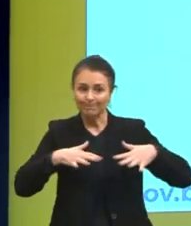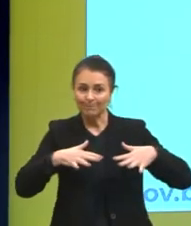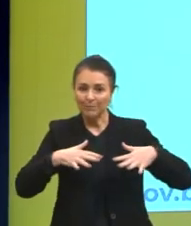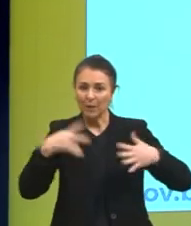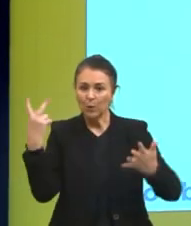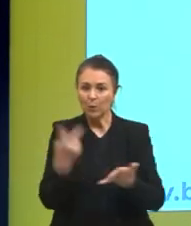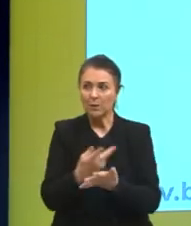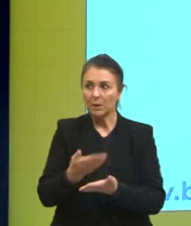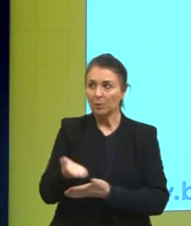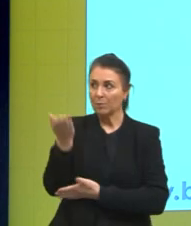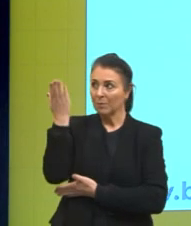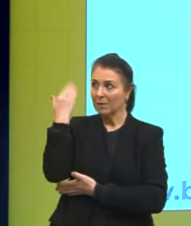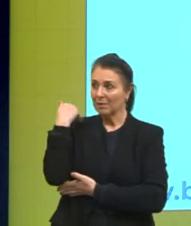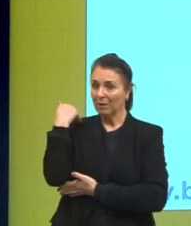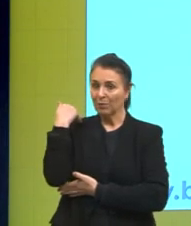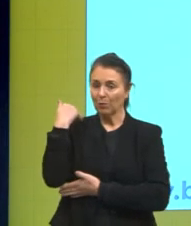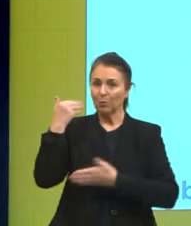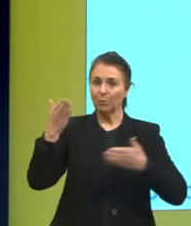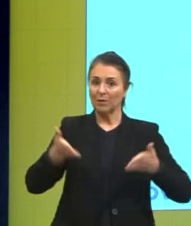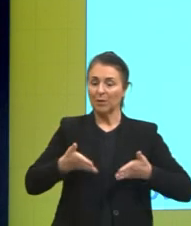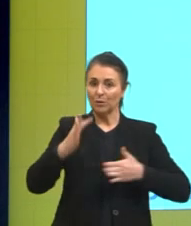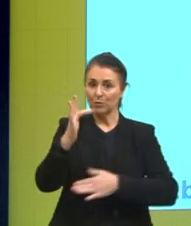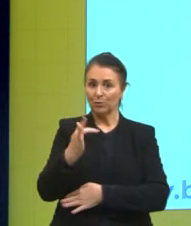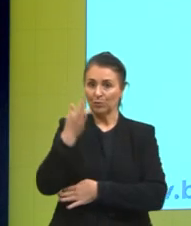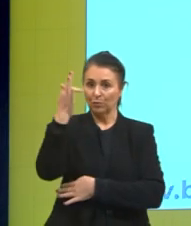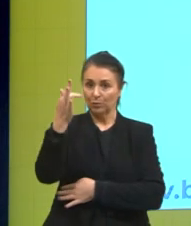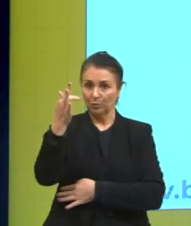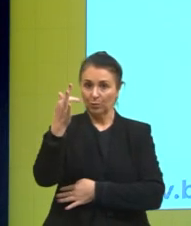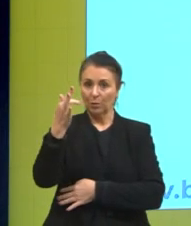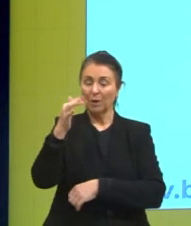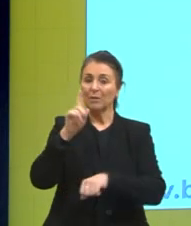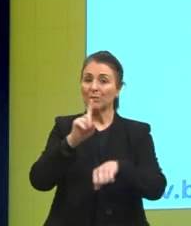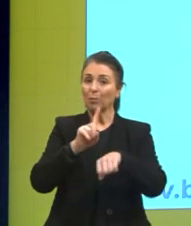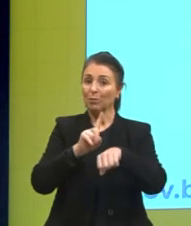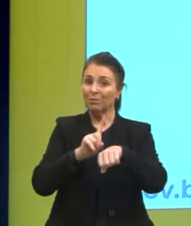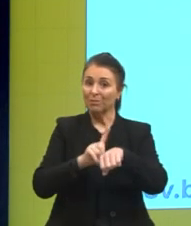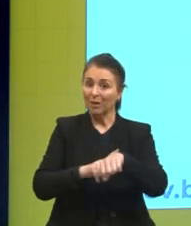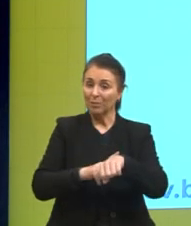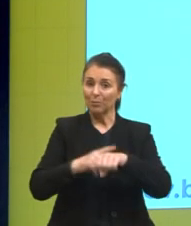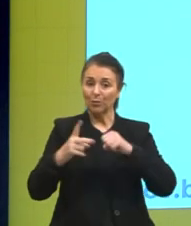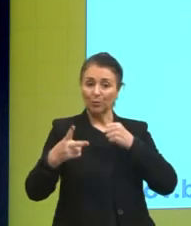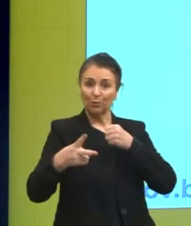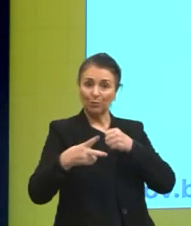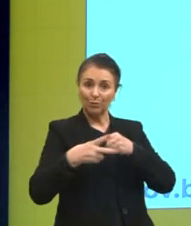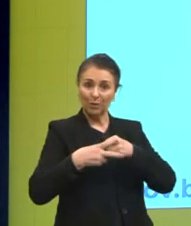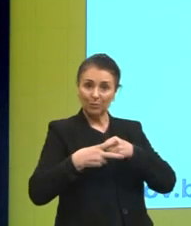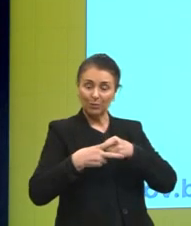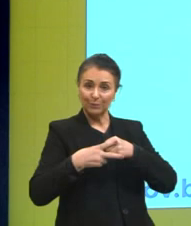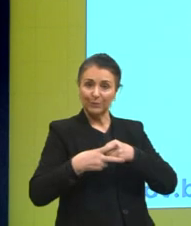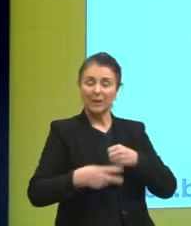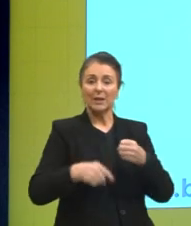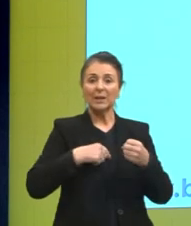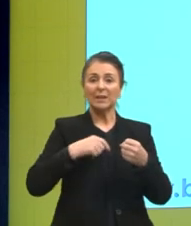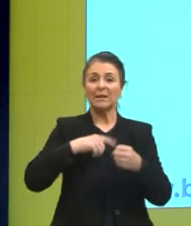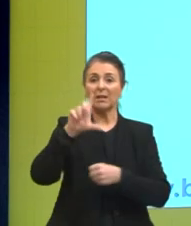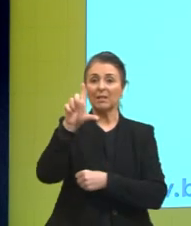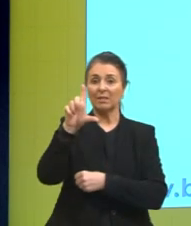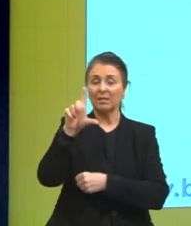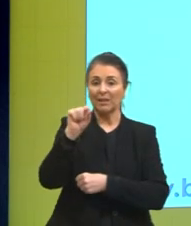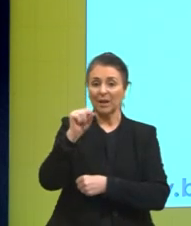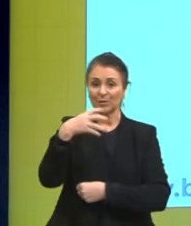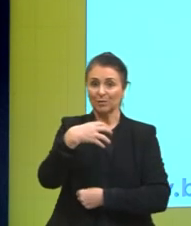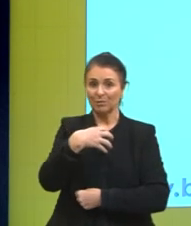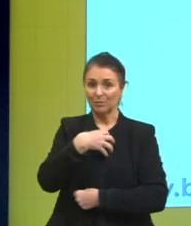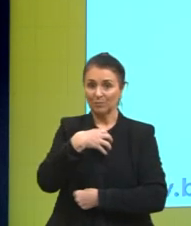no presente e no futuro que são os tempos verbais que eu mostrei para vocês ali se divide em dez tempos verbais